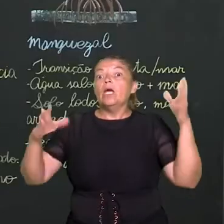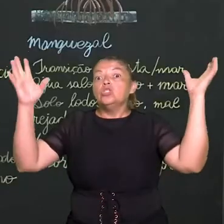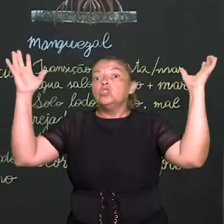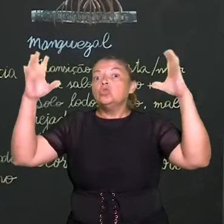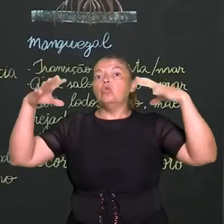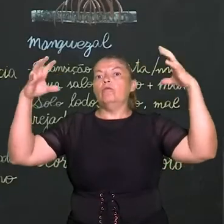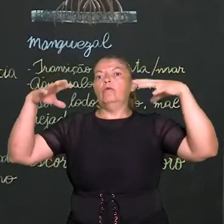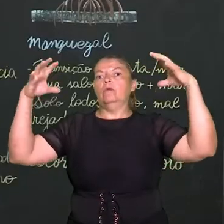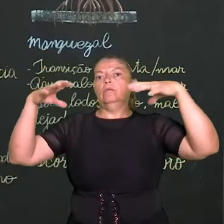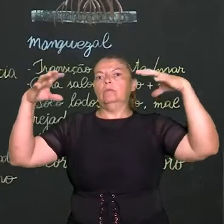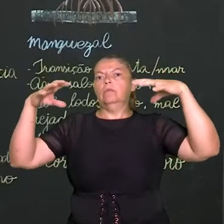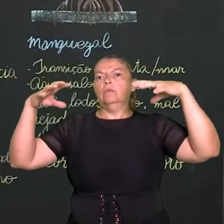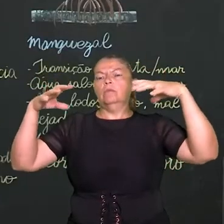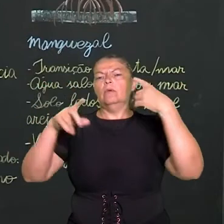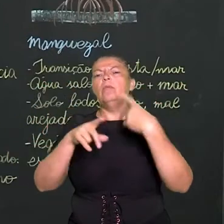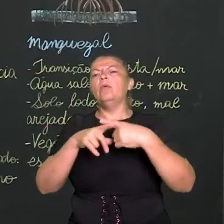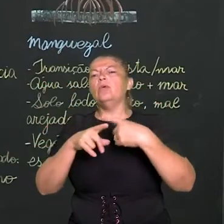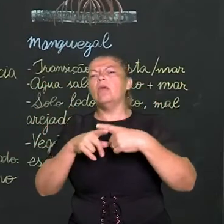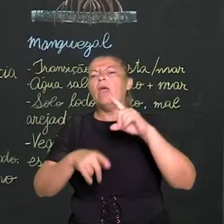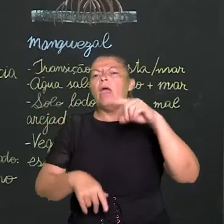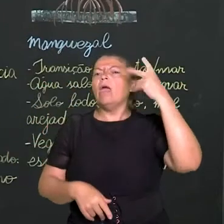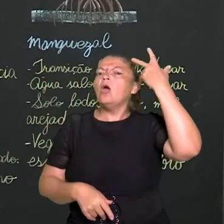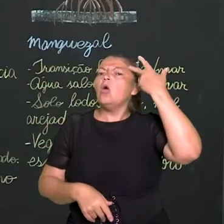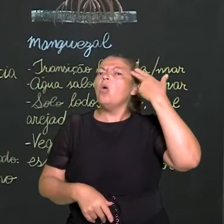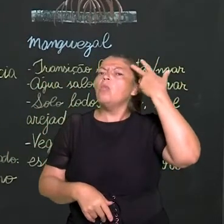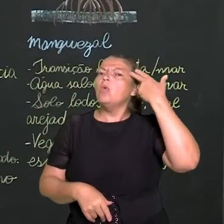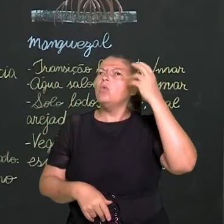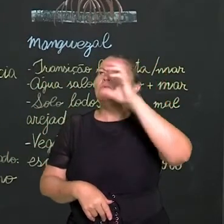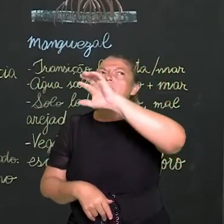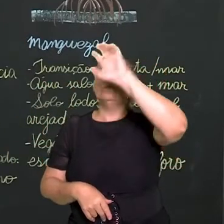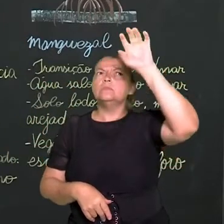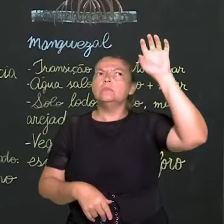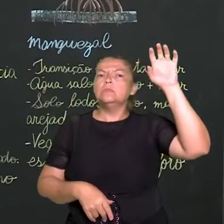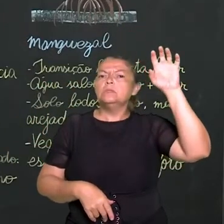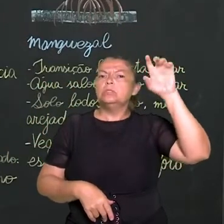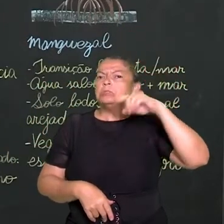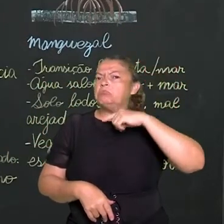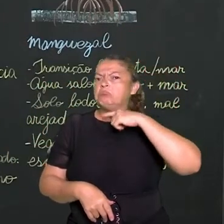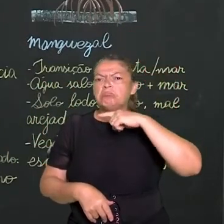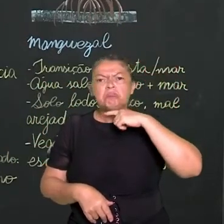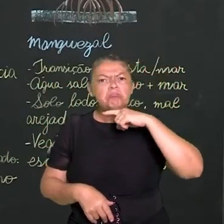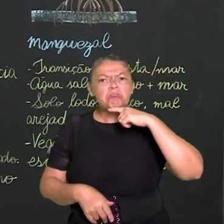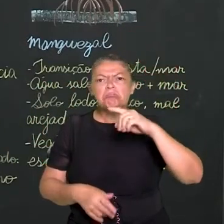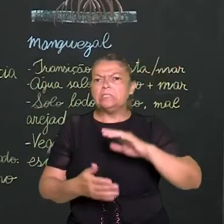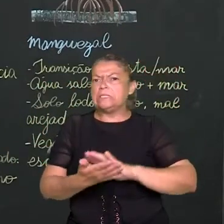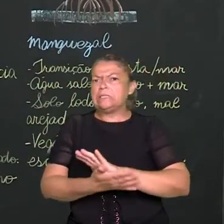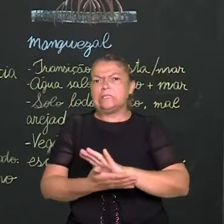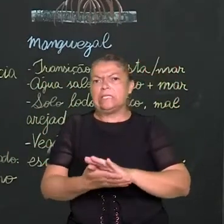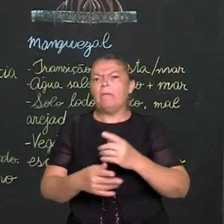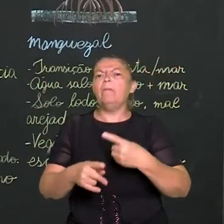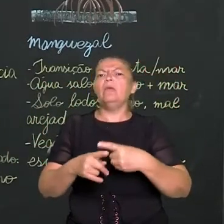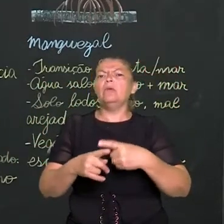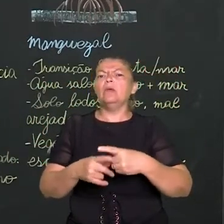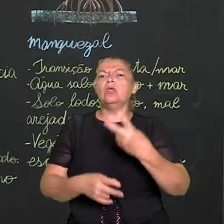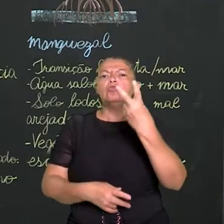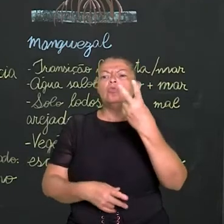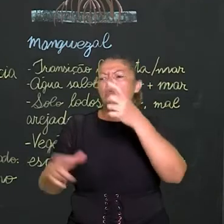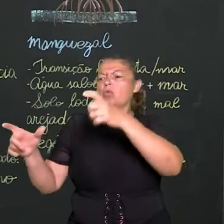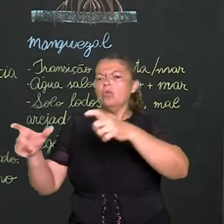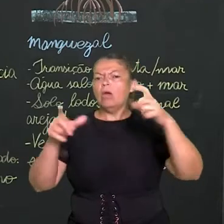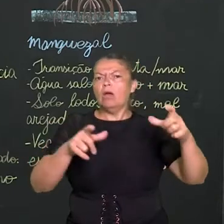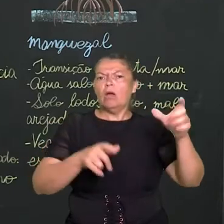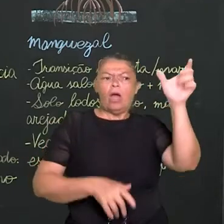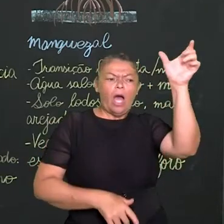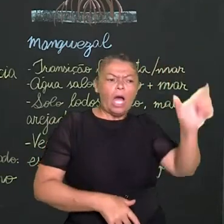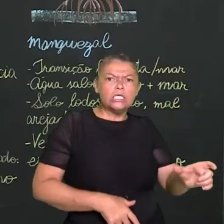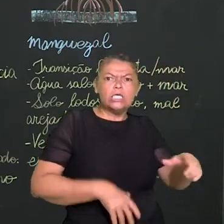a questão das chuvas, porque é comum nas restingas pouca chuva no inverno e uma chuva mais abundante